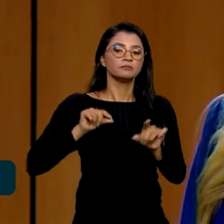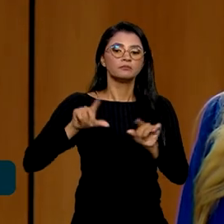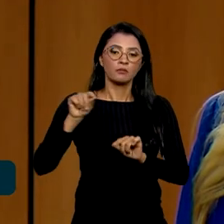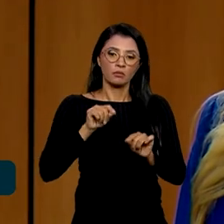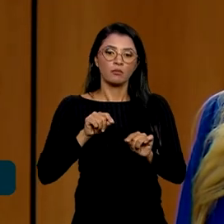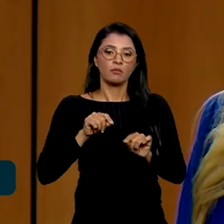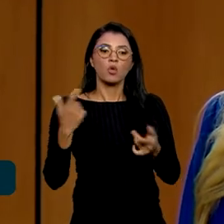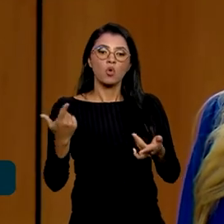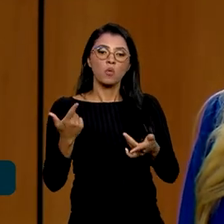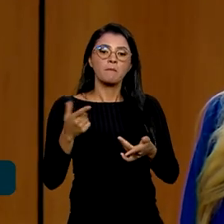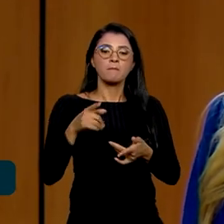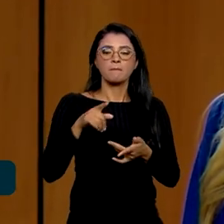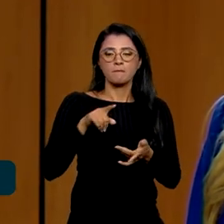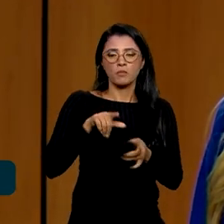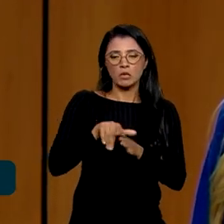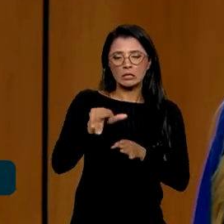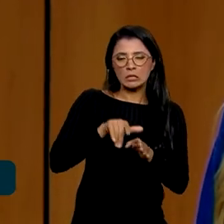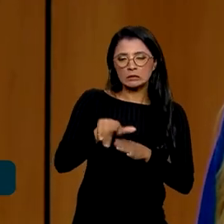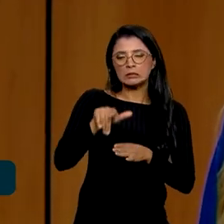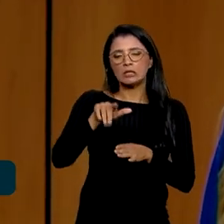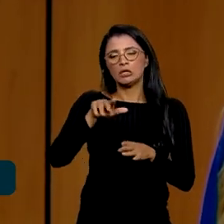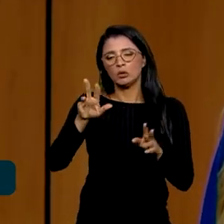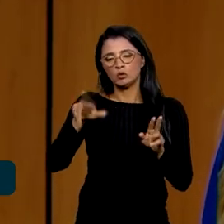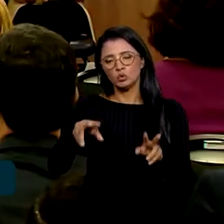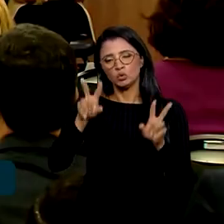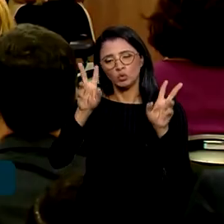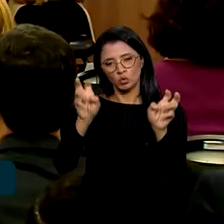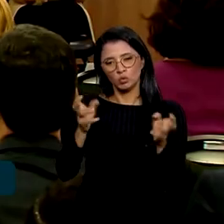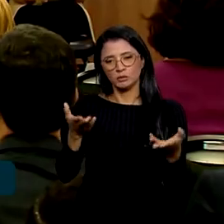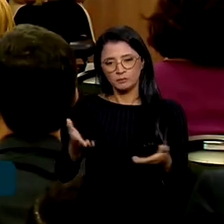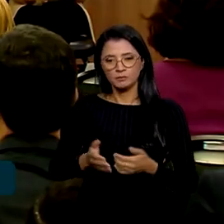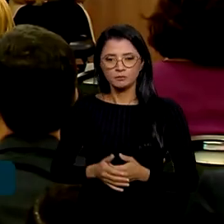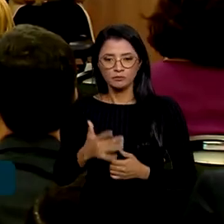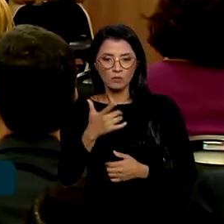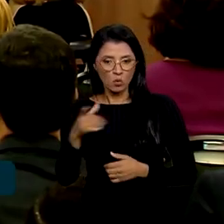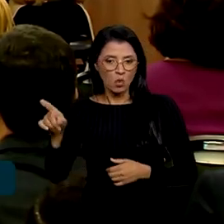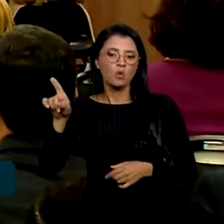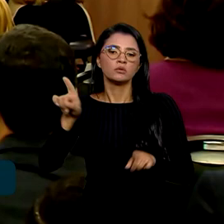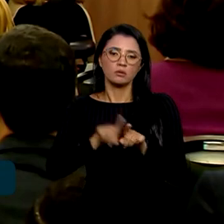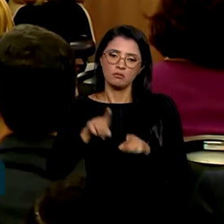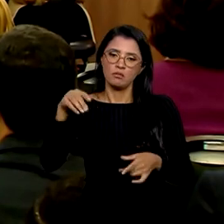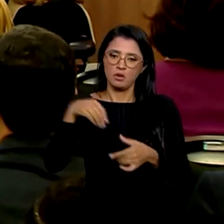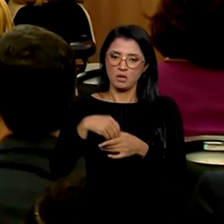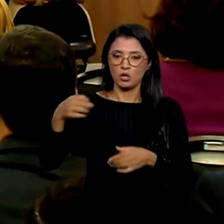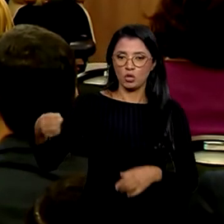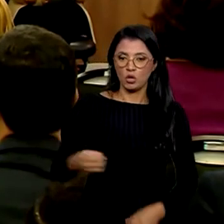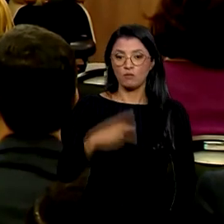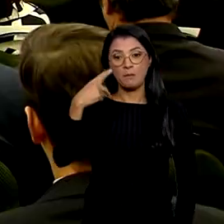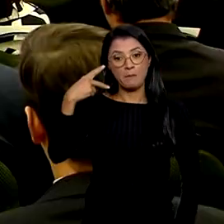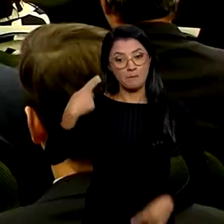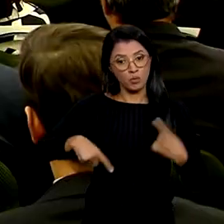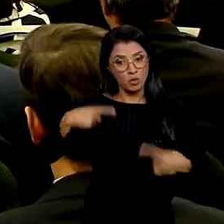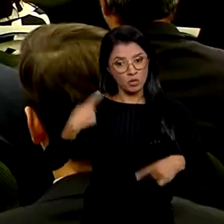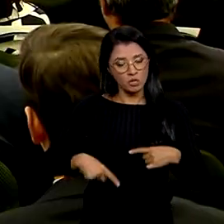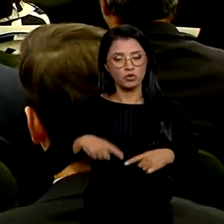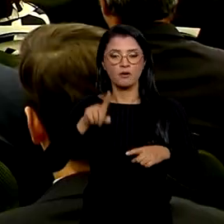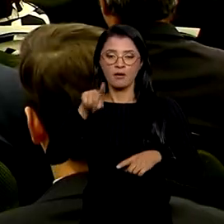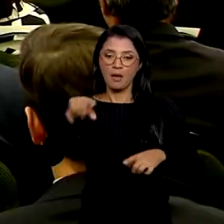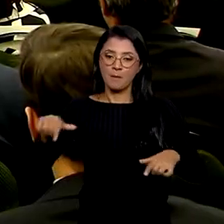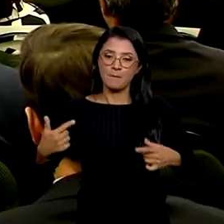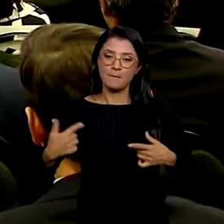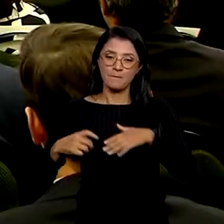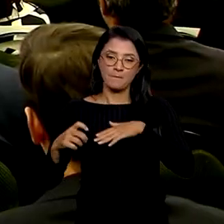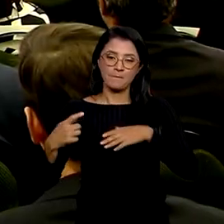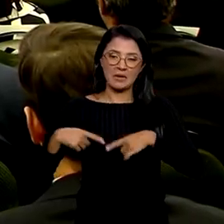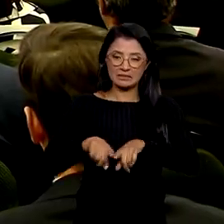protocolos e manuais relativos a este tema. Outra ação que faz parte da nova política nacional é uma parceria com